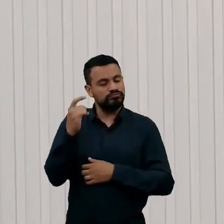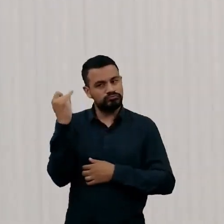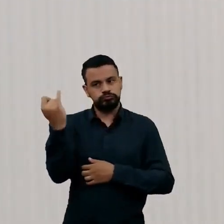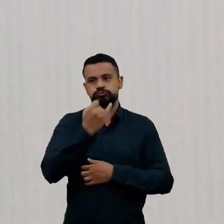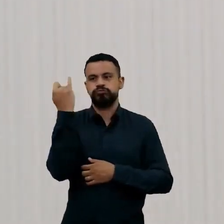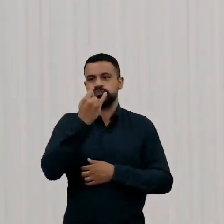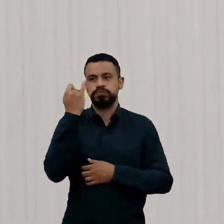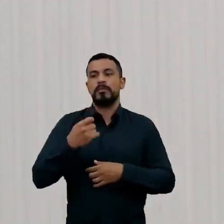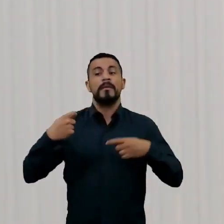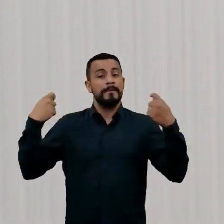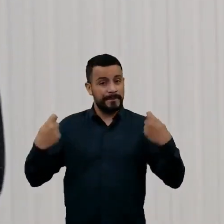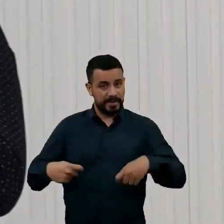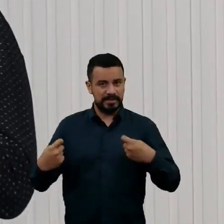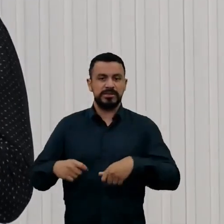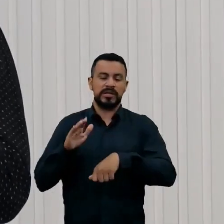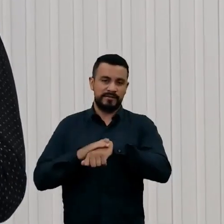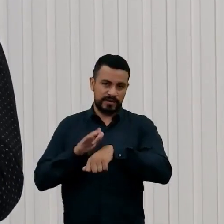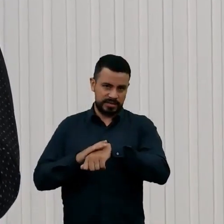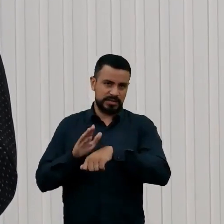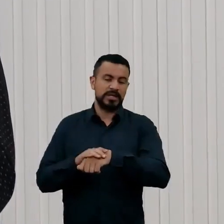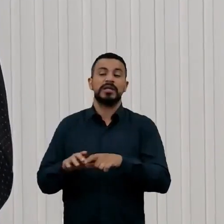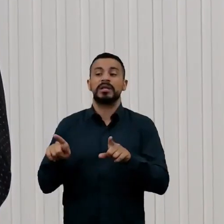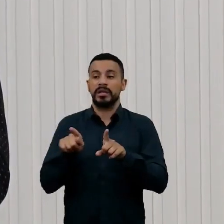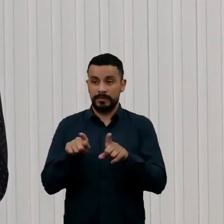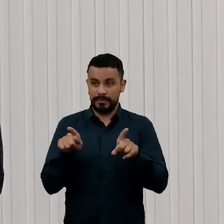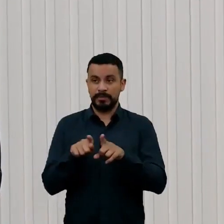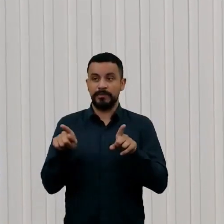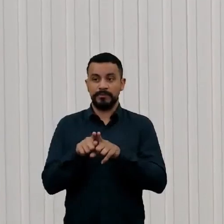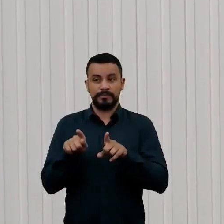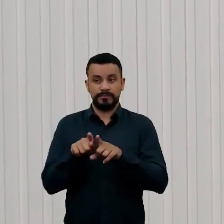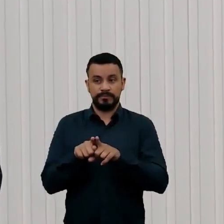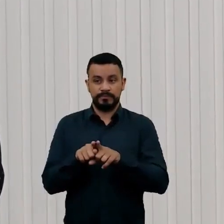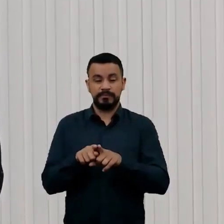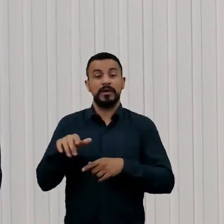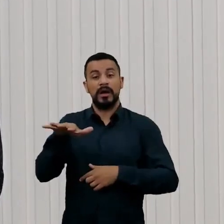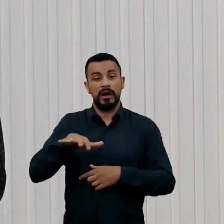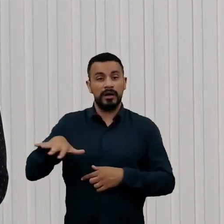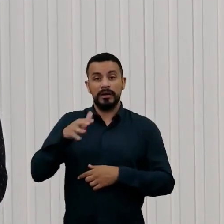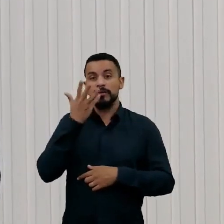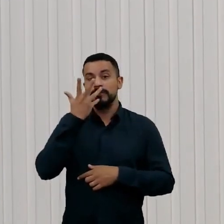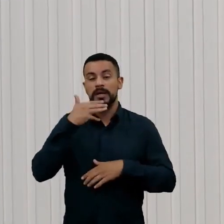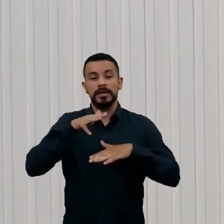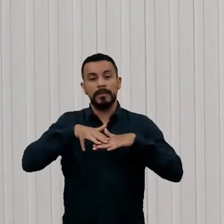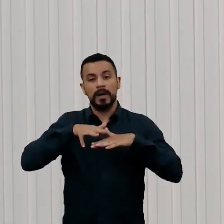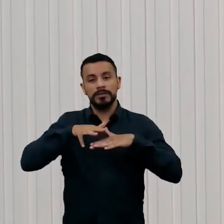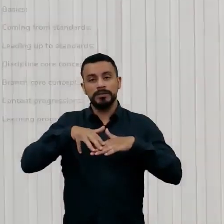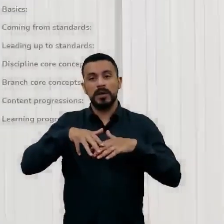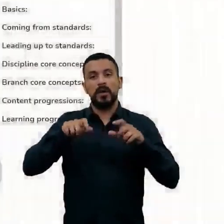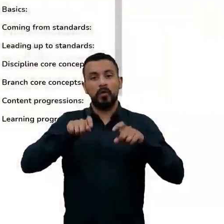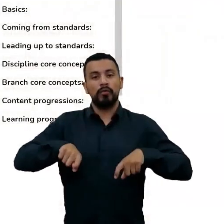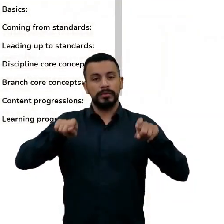ser feitas. também a questão na área de matemática, matemática computacional.